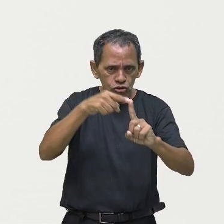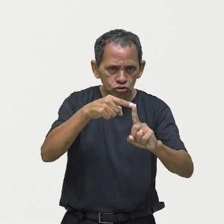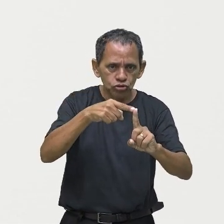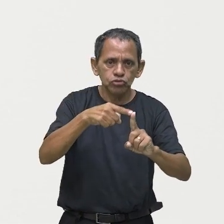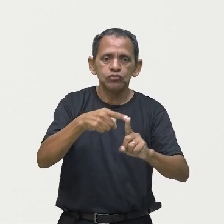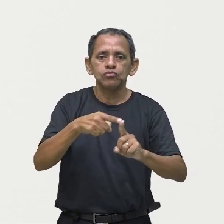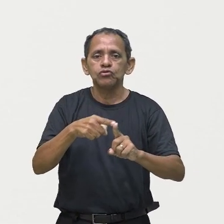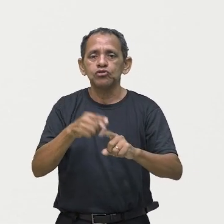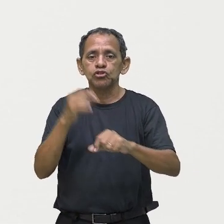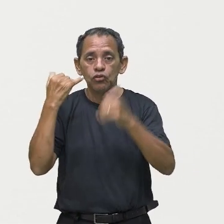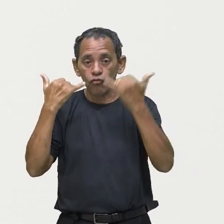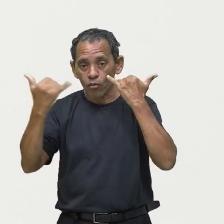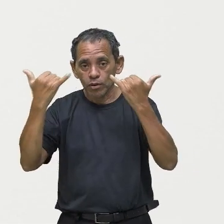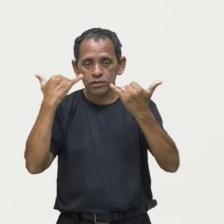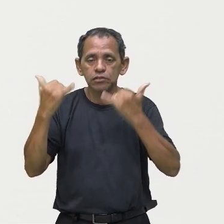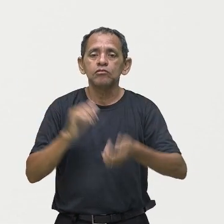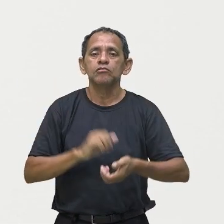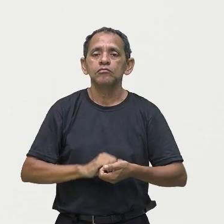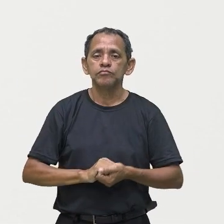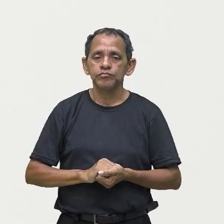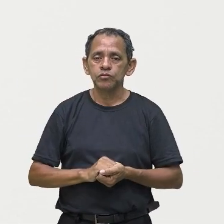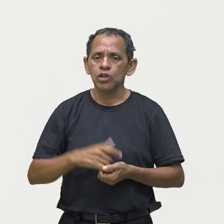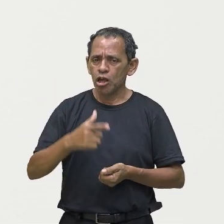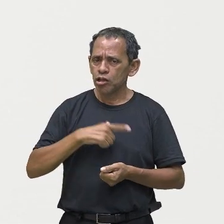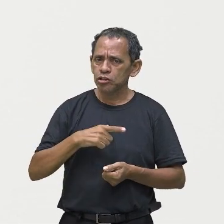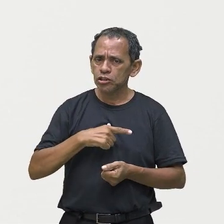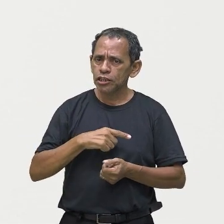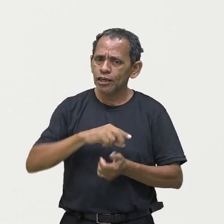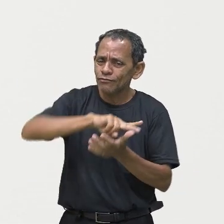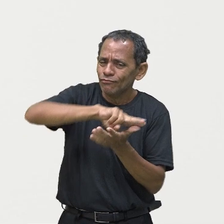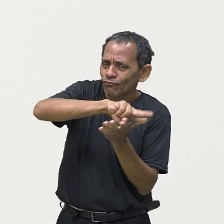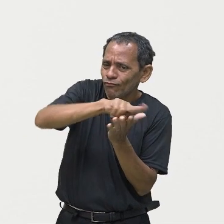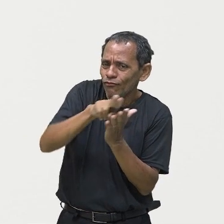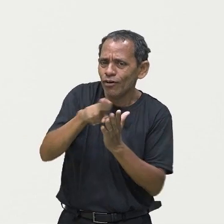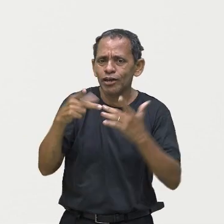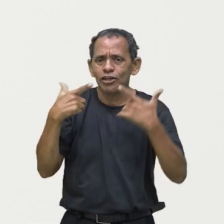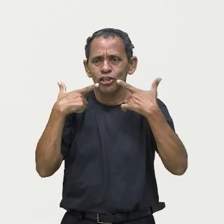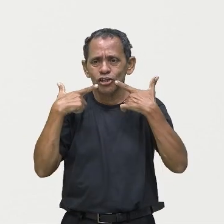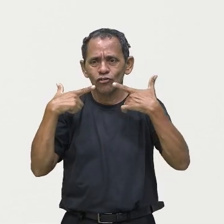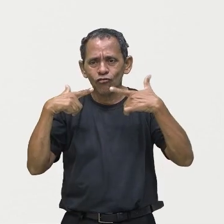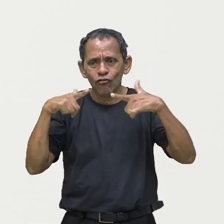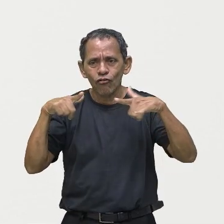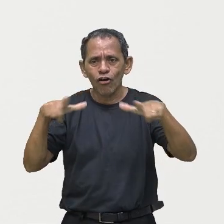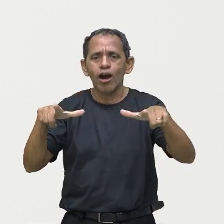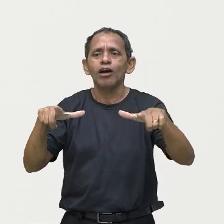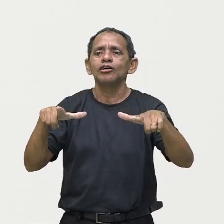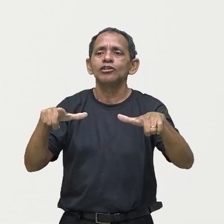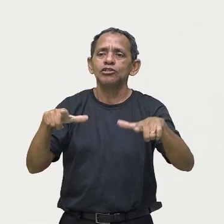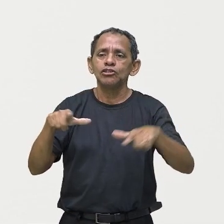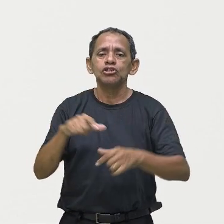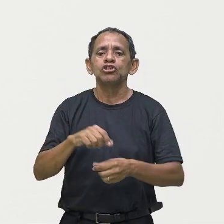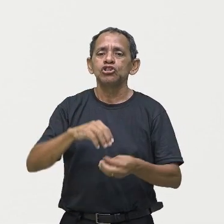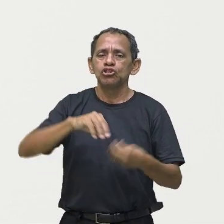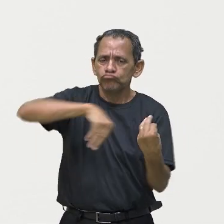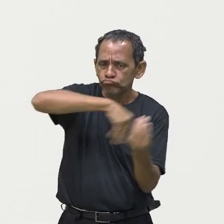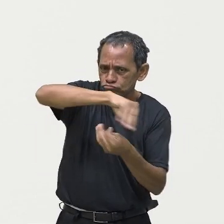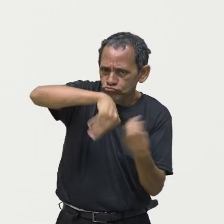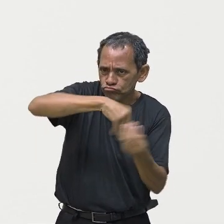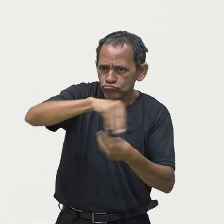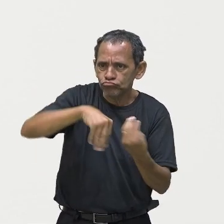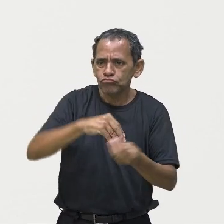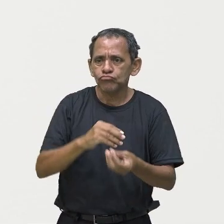integração de diferentes linguagens, chamamos de multimodalidade. Então, os